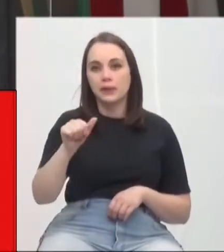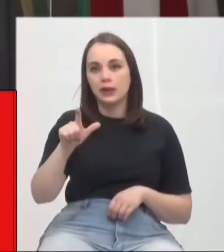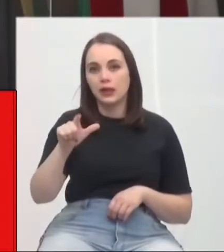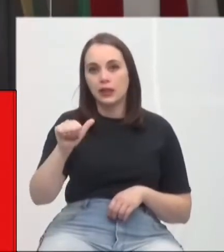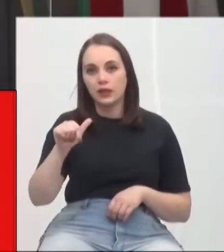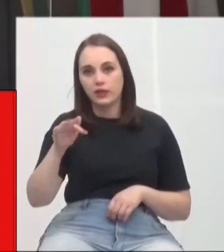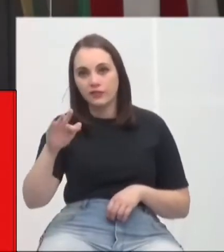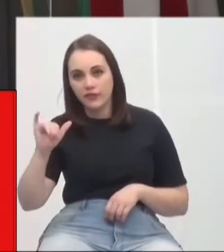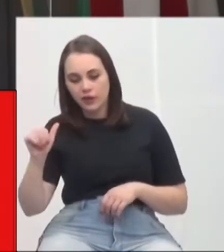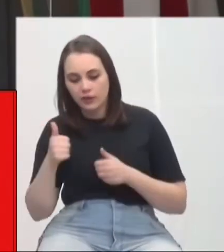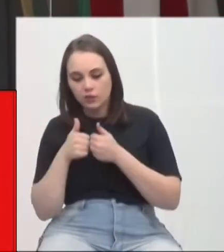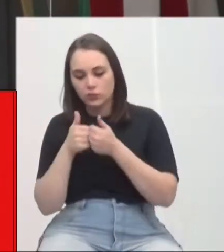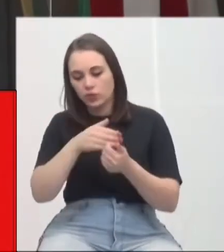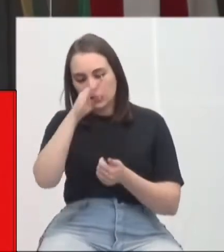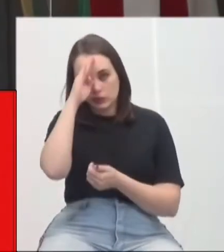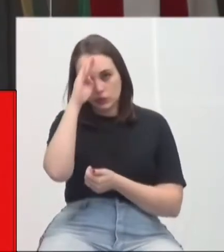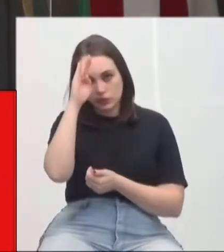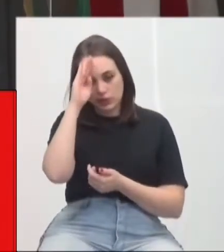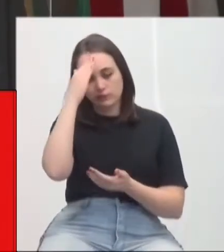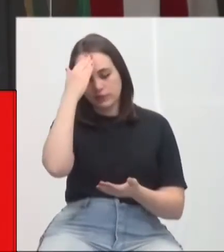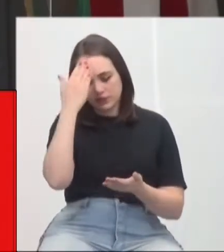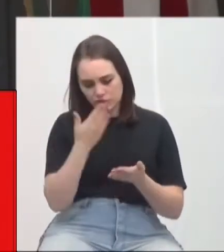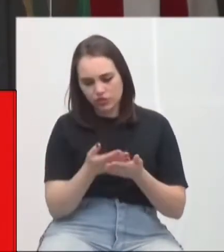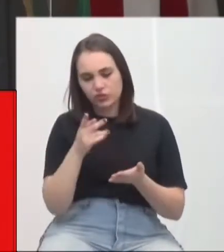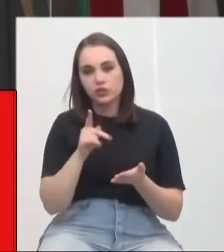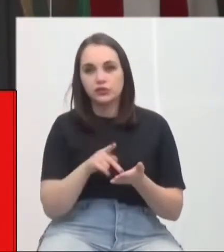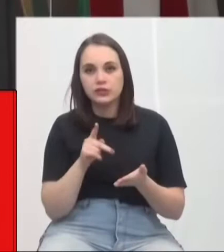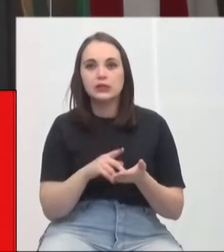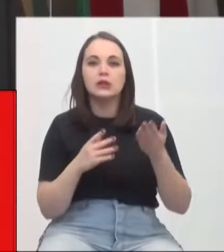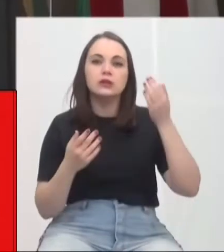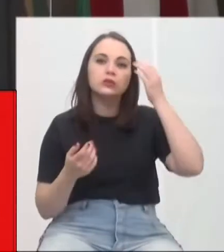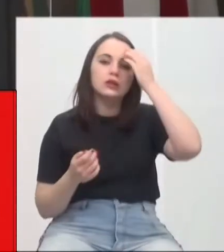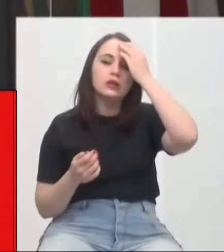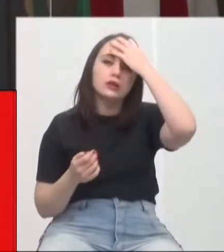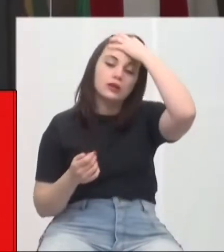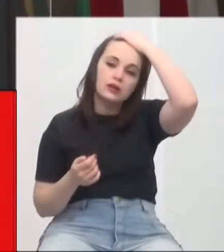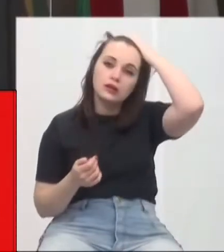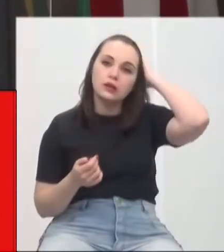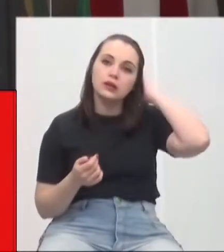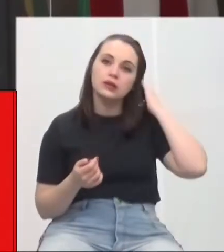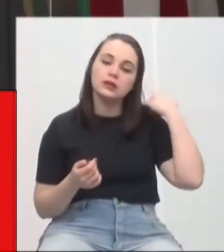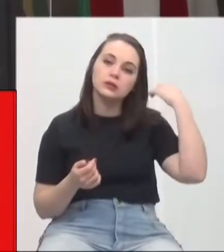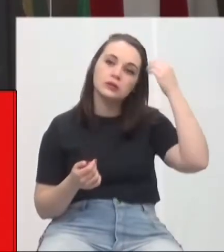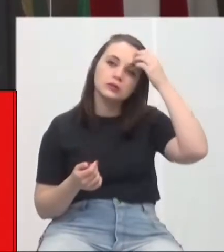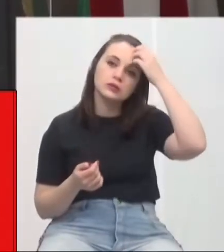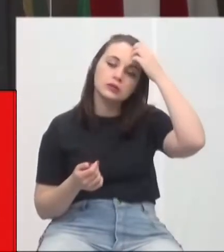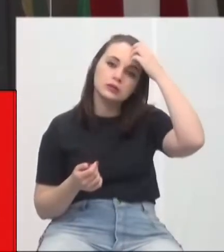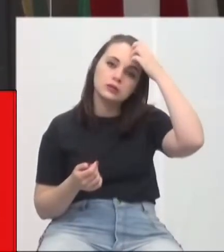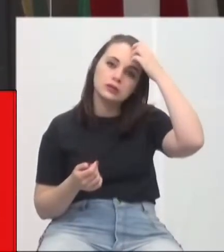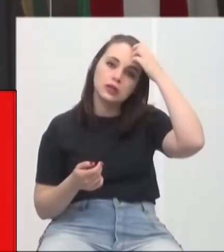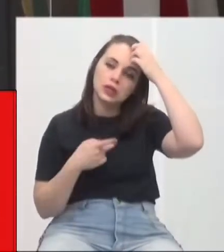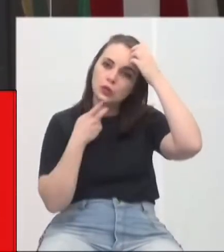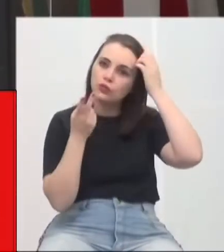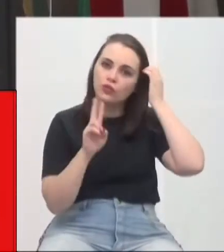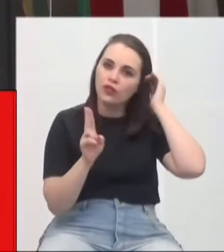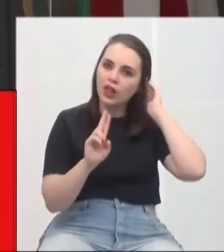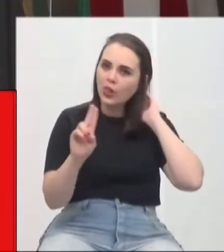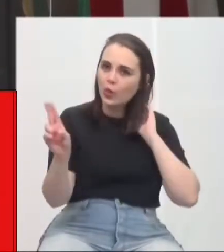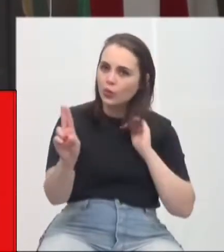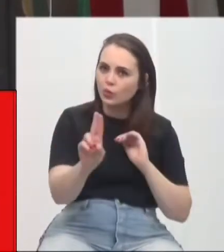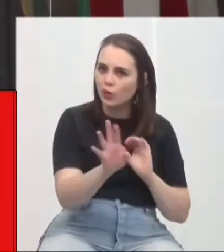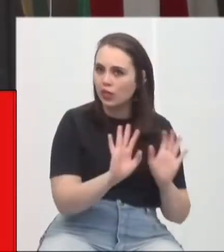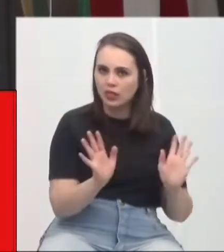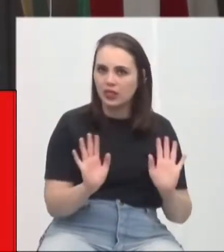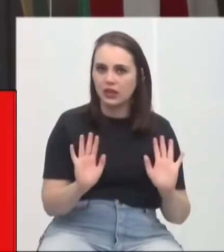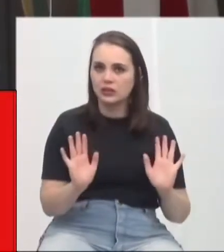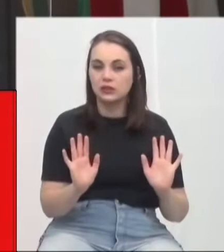Jair Bolsonaro. E sem dúvida nenhuma, e não tive, não sou de usar moto, se bem que eu tenho a carteira